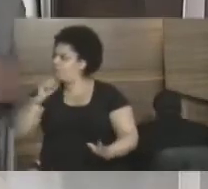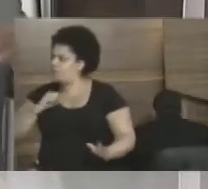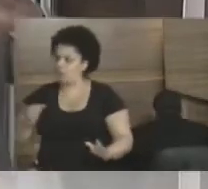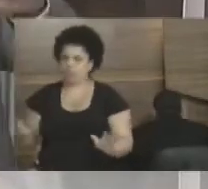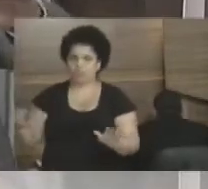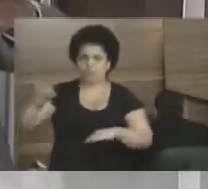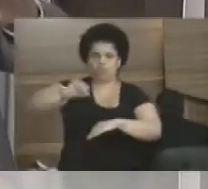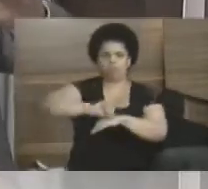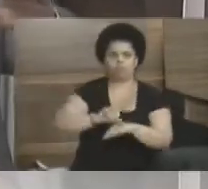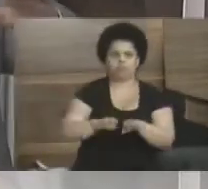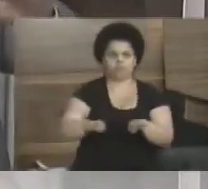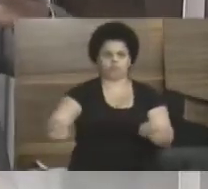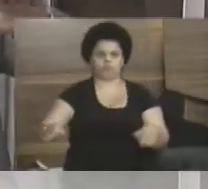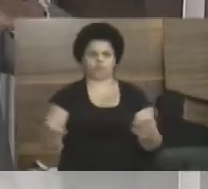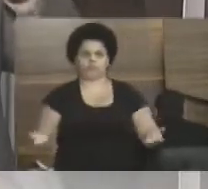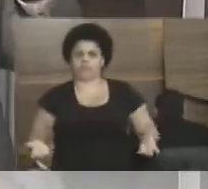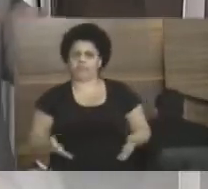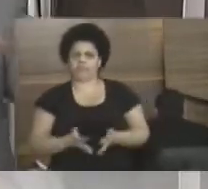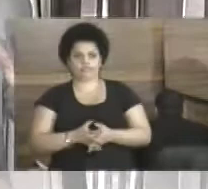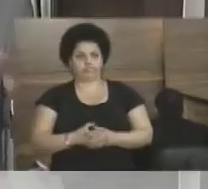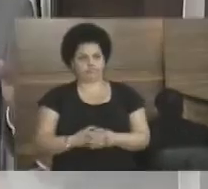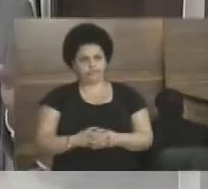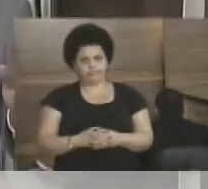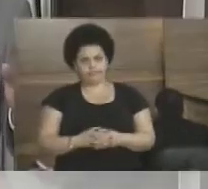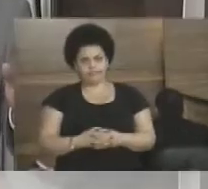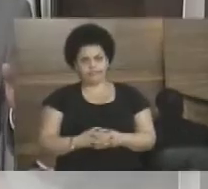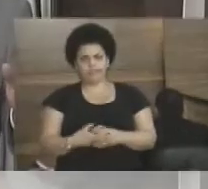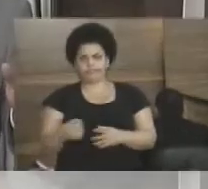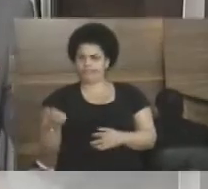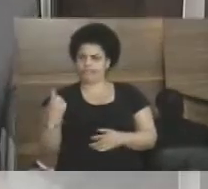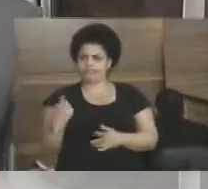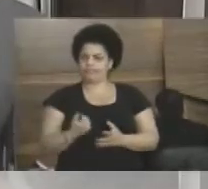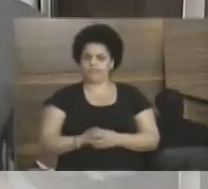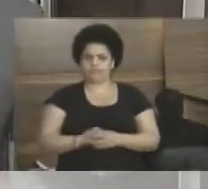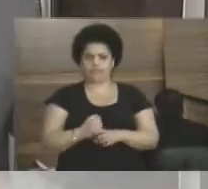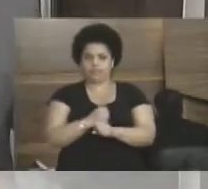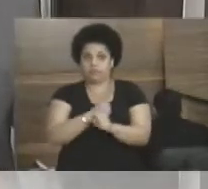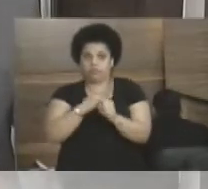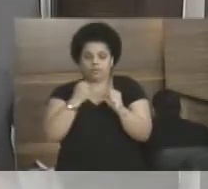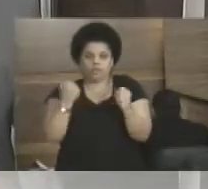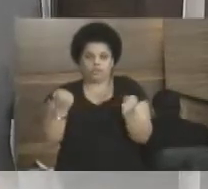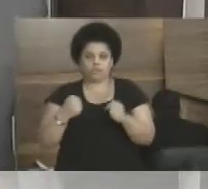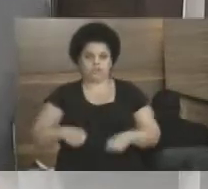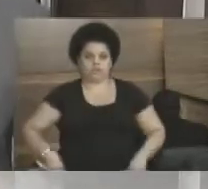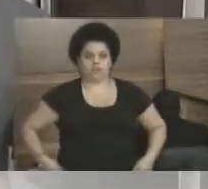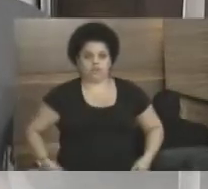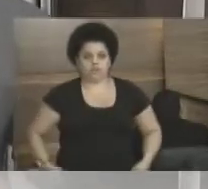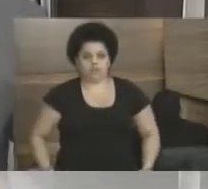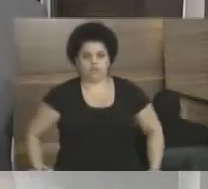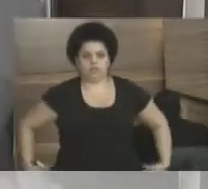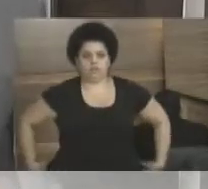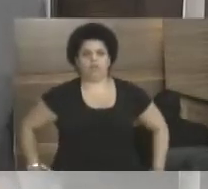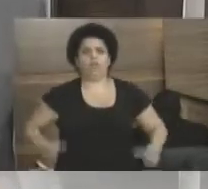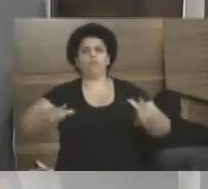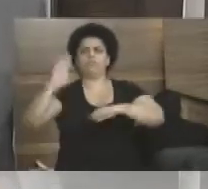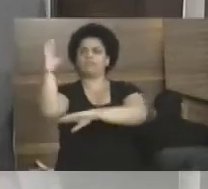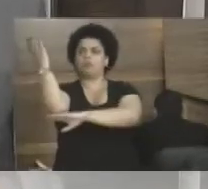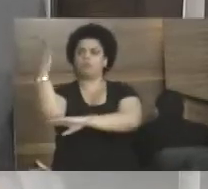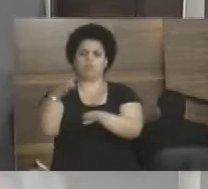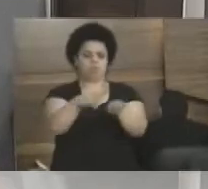Quando tu olha o remendo e olha o coisa, a maioria tu pede para tirar o remendo, não pede para consertar o outro. Que absurdo. De onde tiraram aquelas tábuas?